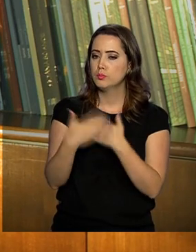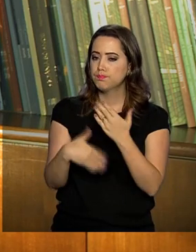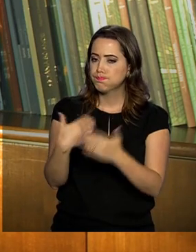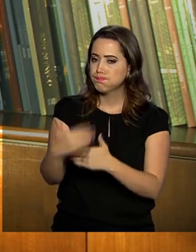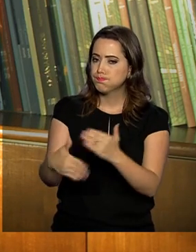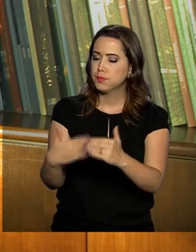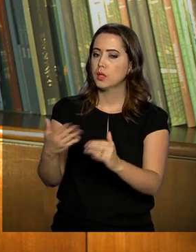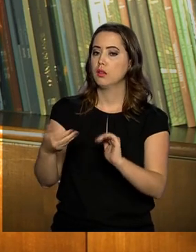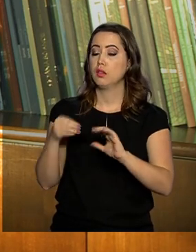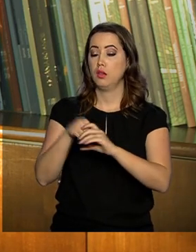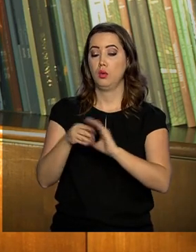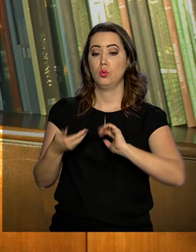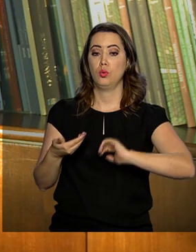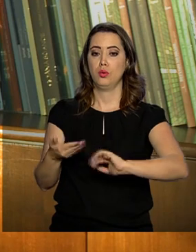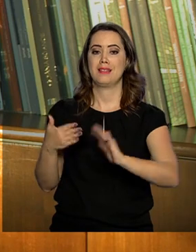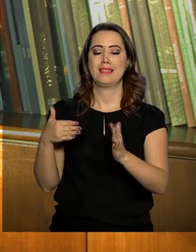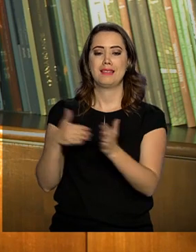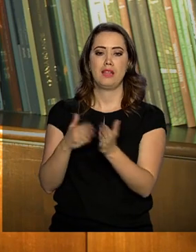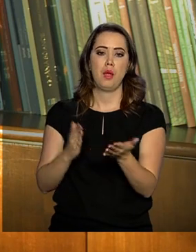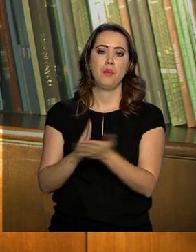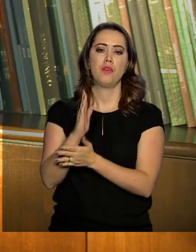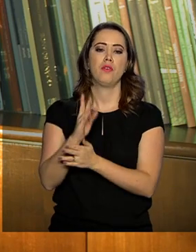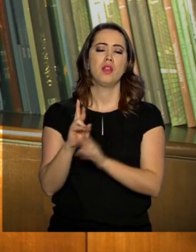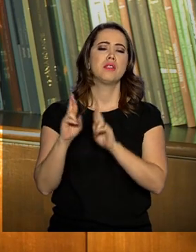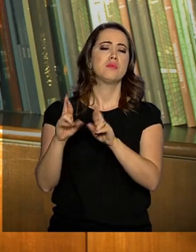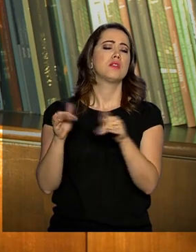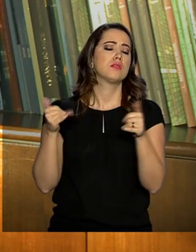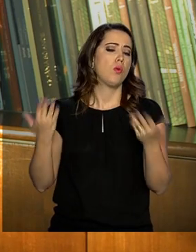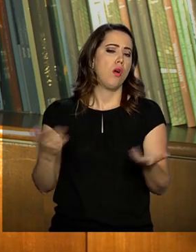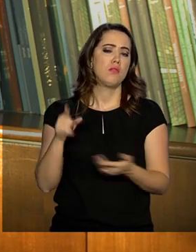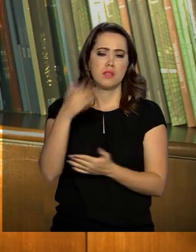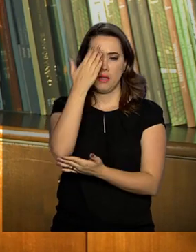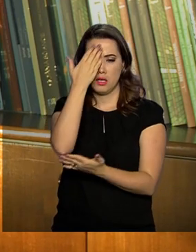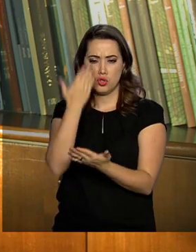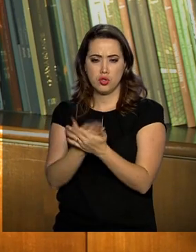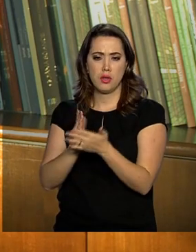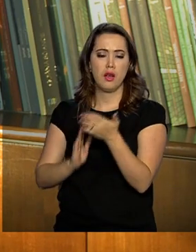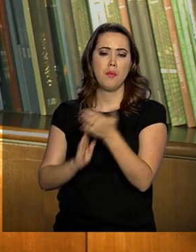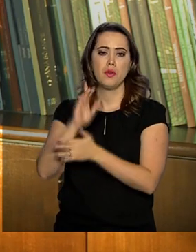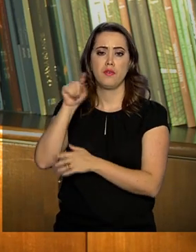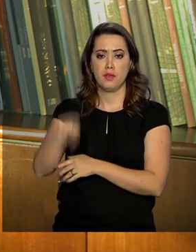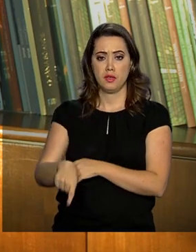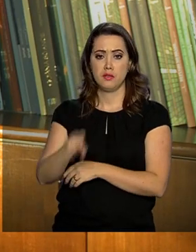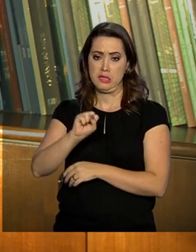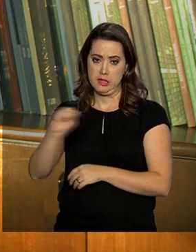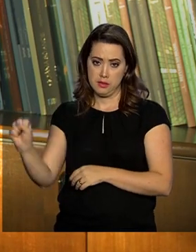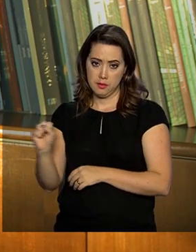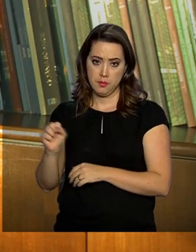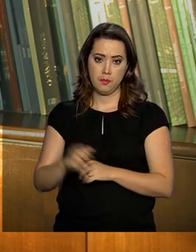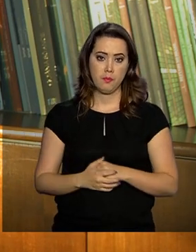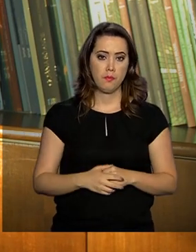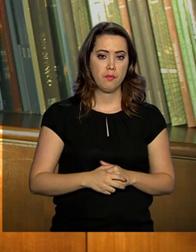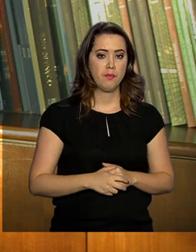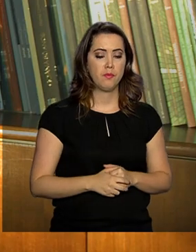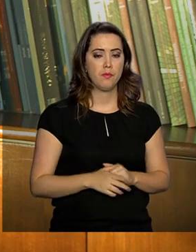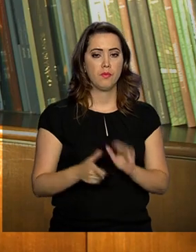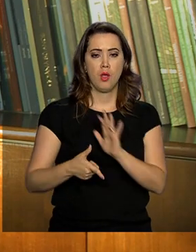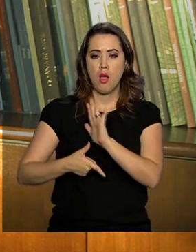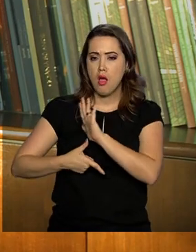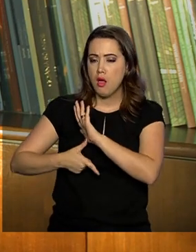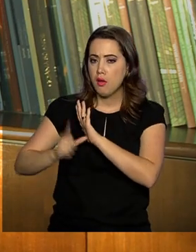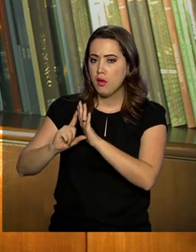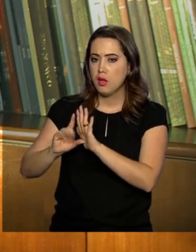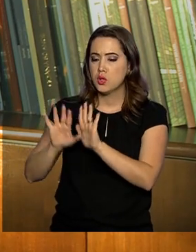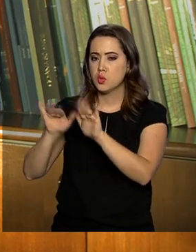até ser aprovada. Qual a expectativa? O senhor acredita que ela seja aprovada nesse semestre, antes